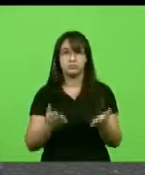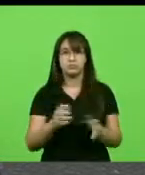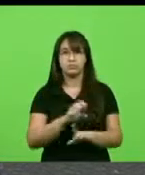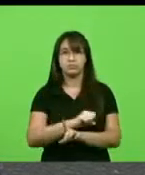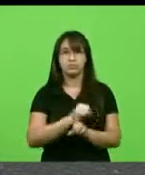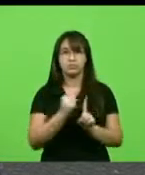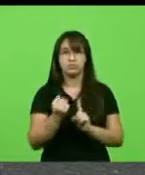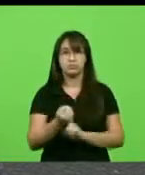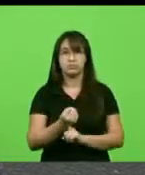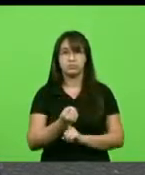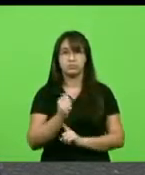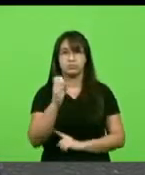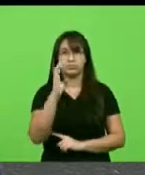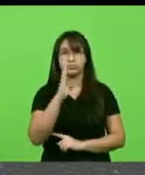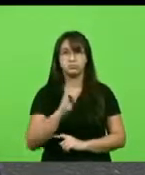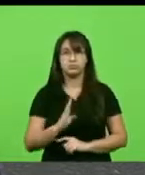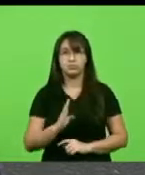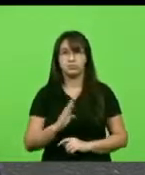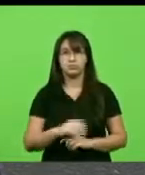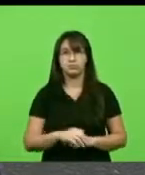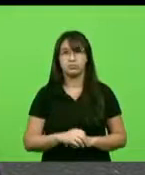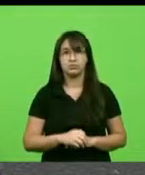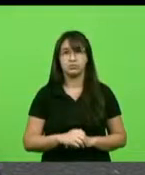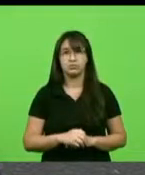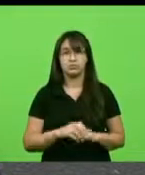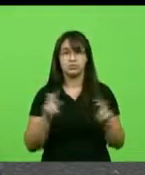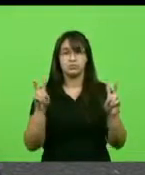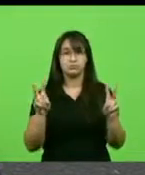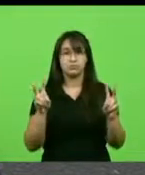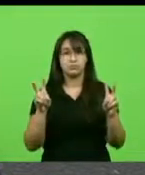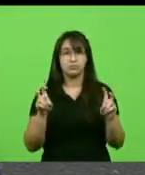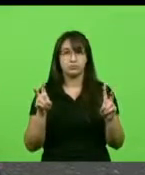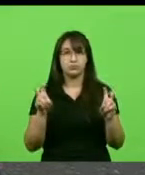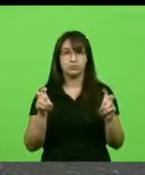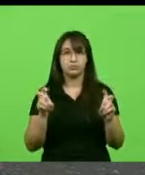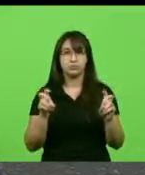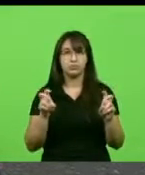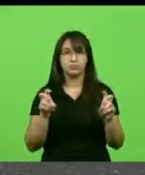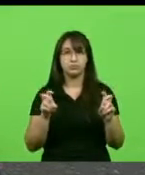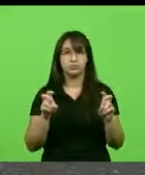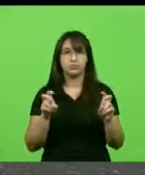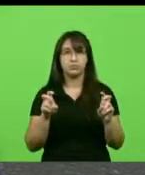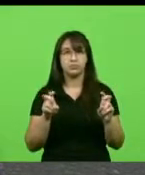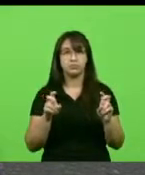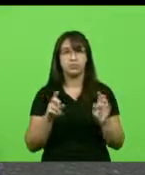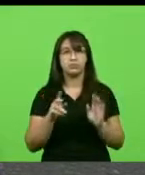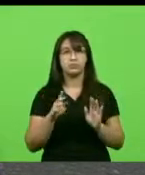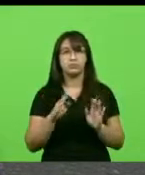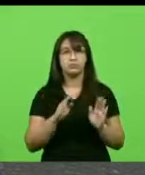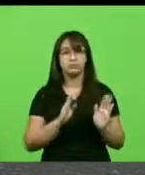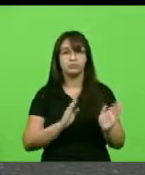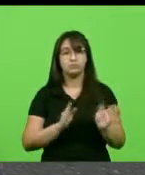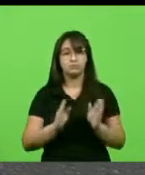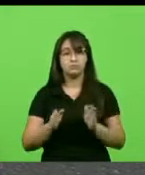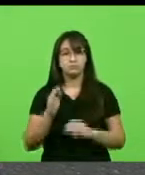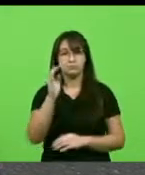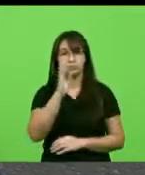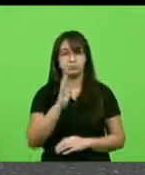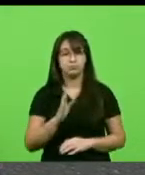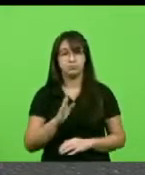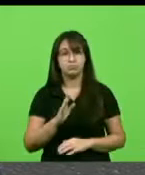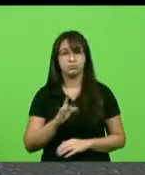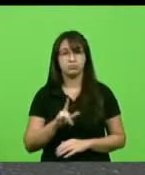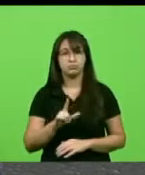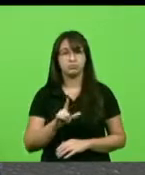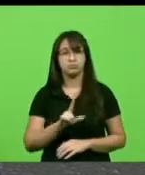em relação ao Plano Nacional de Logística, o PNL,